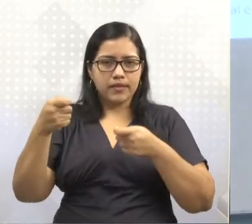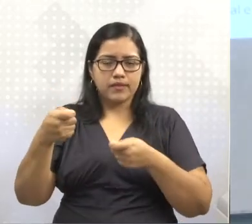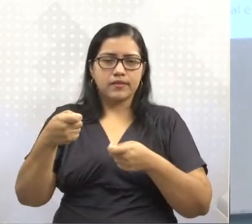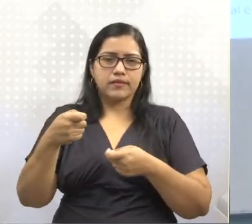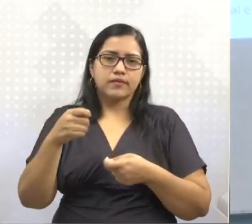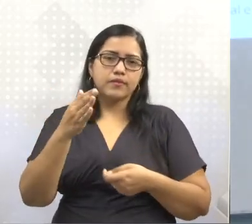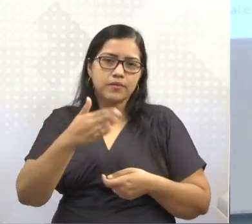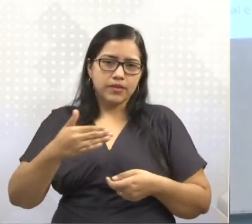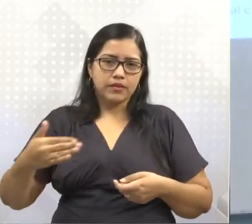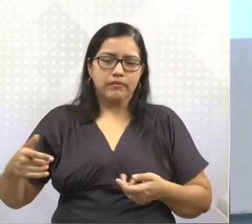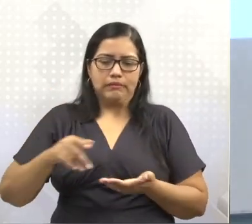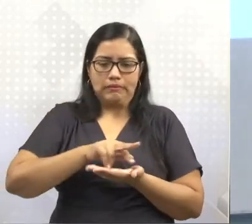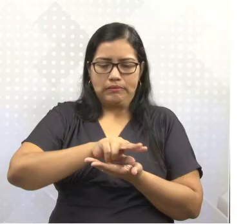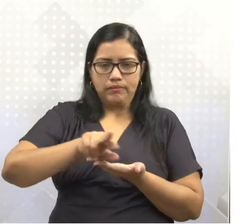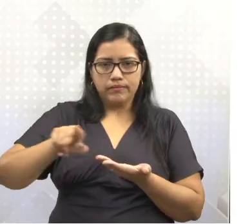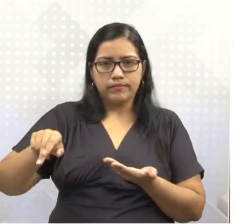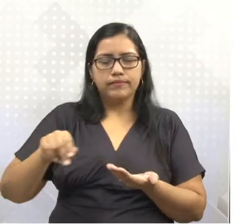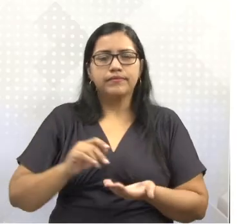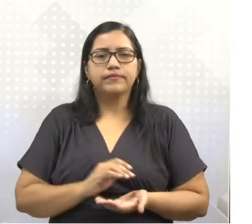marinhos.